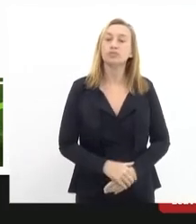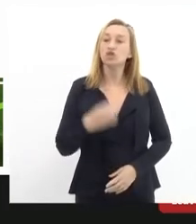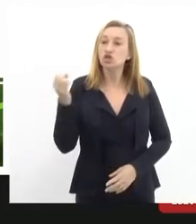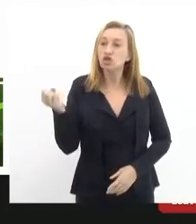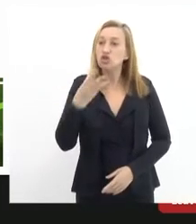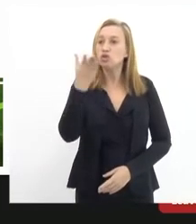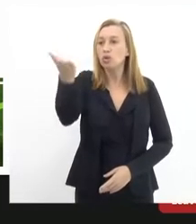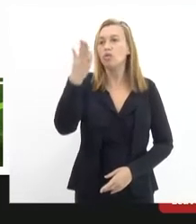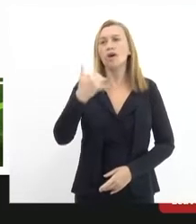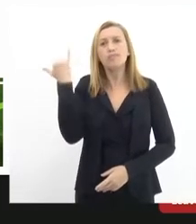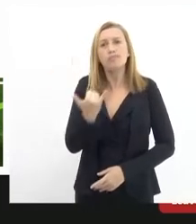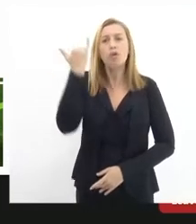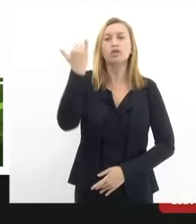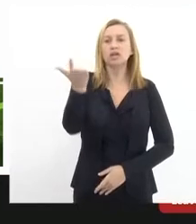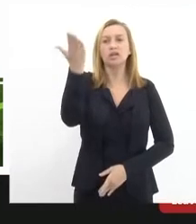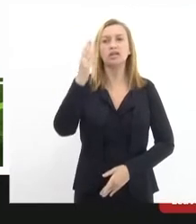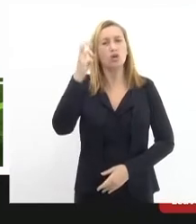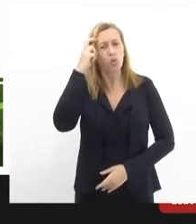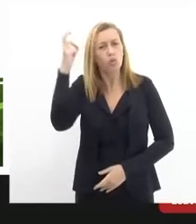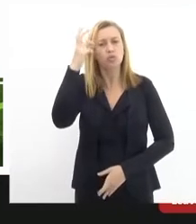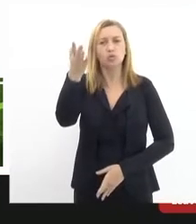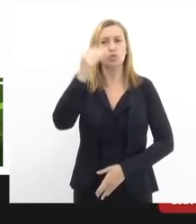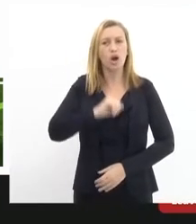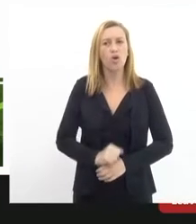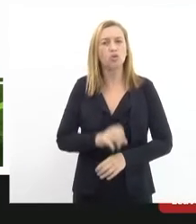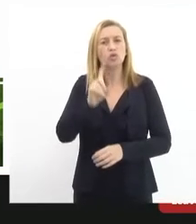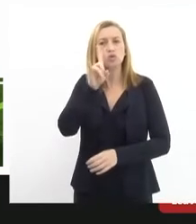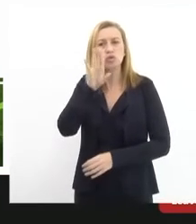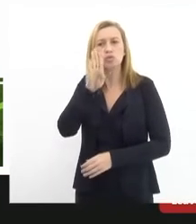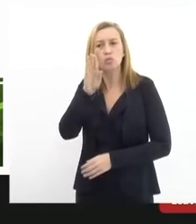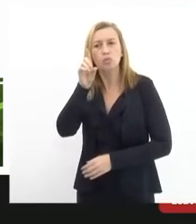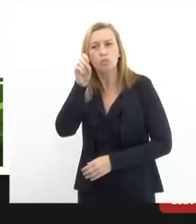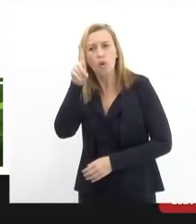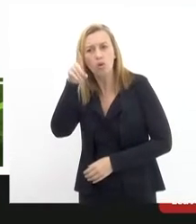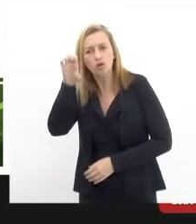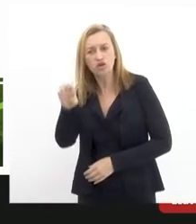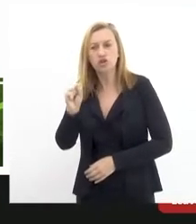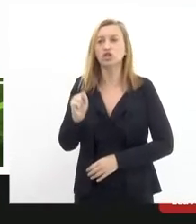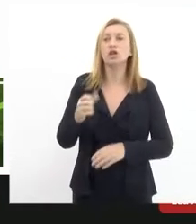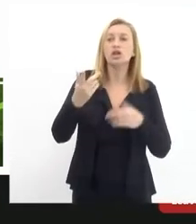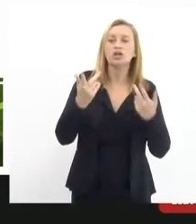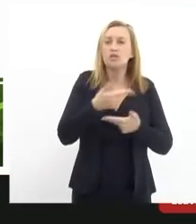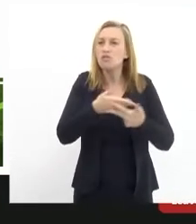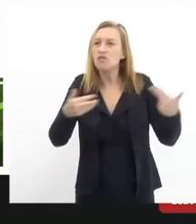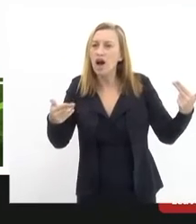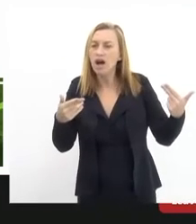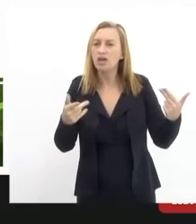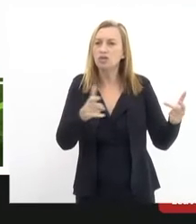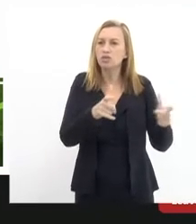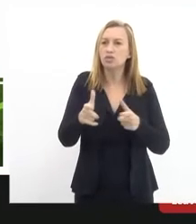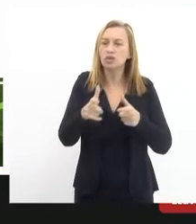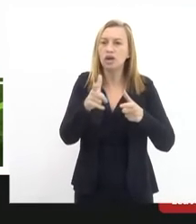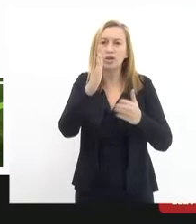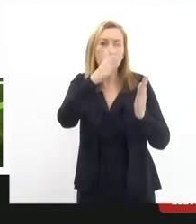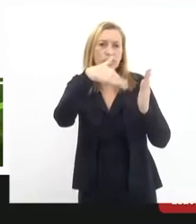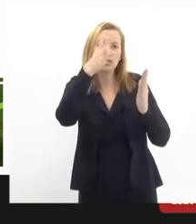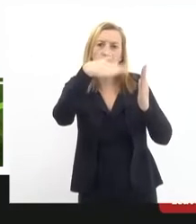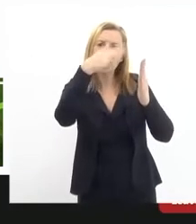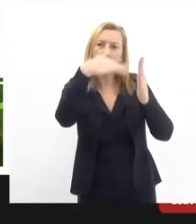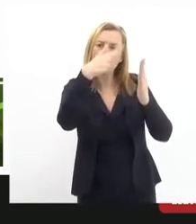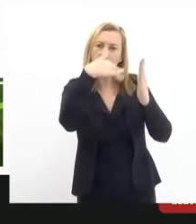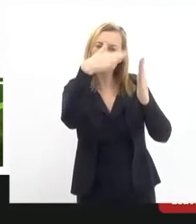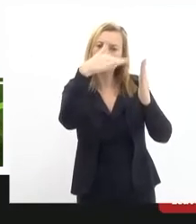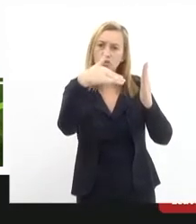Novamente, a importância cultural do bonde são vários os murais que são pintados pelo bairro, nos